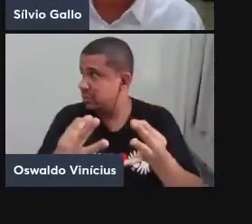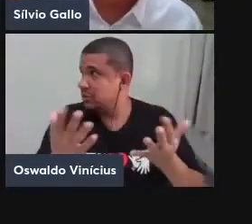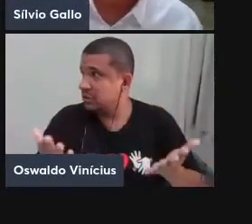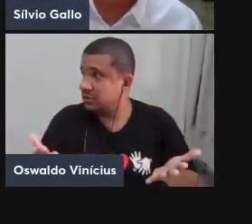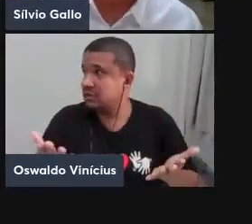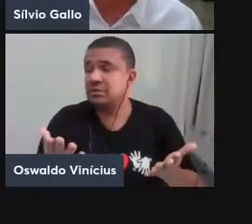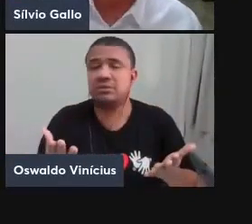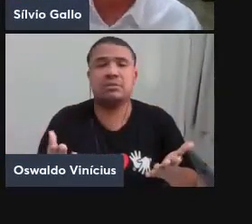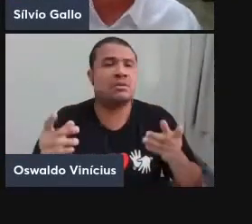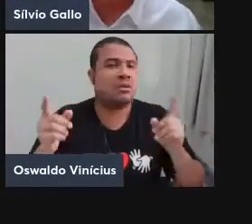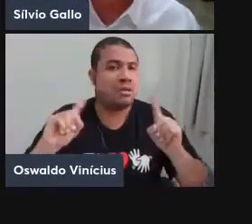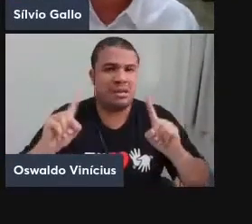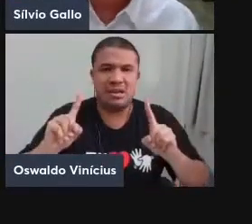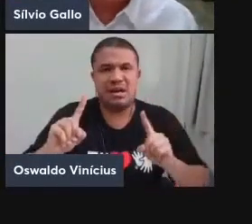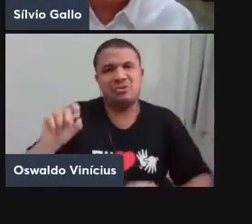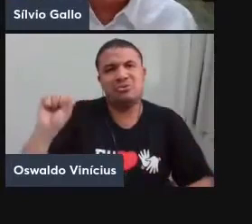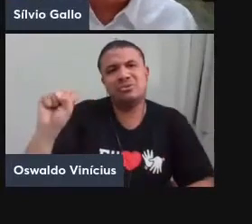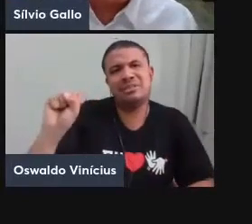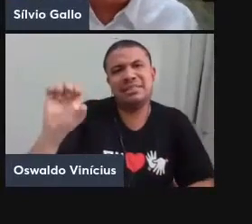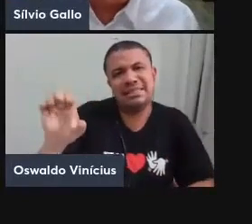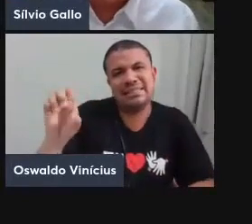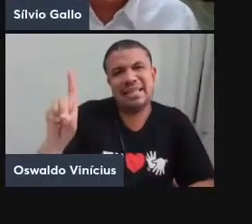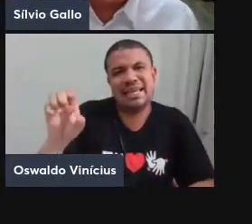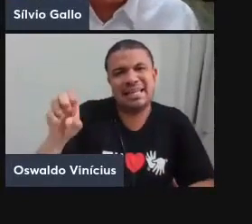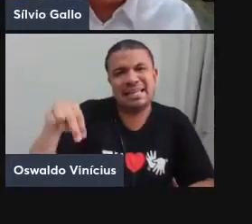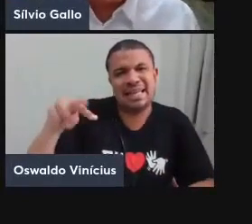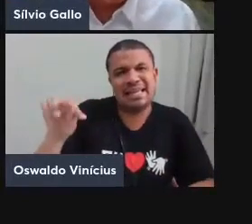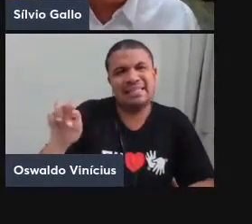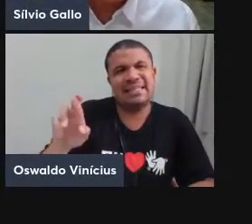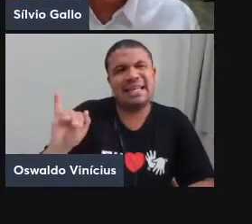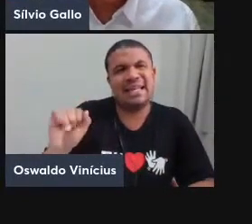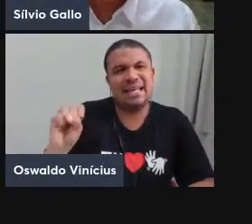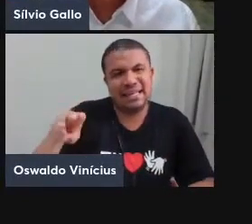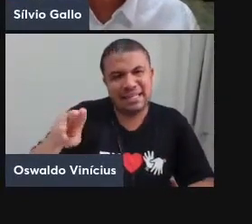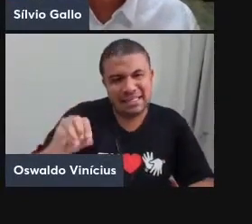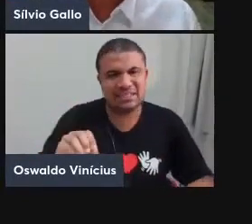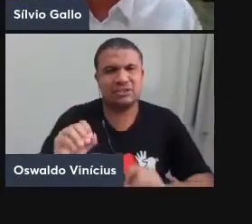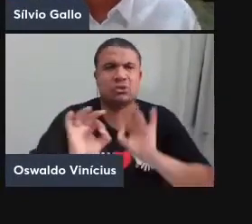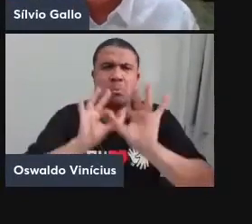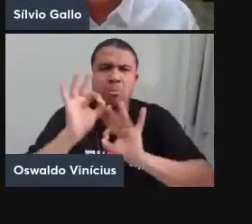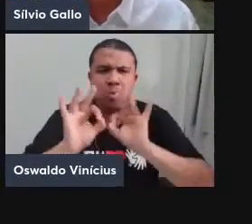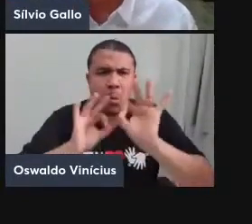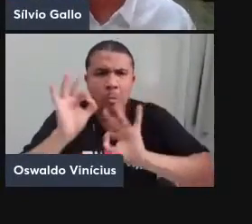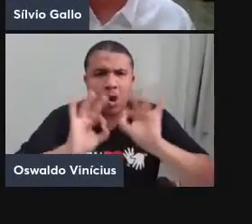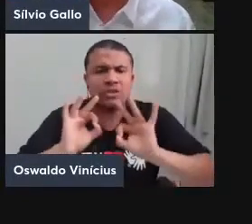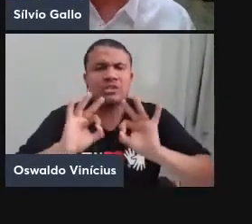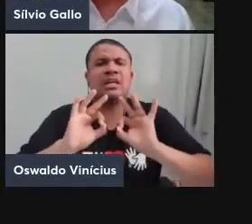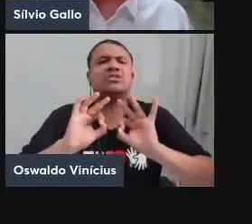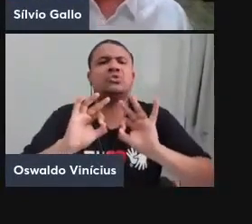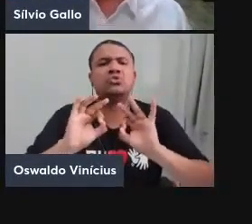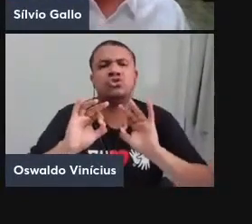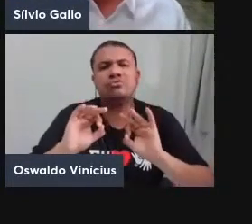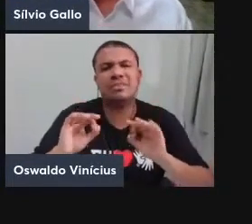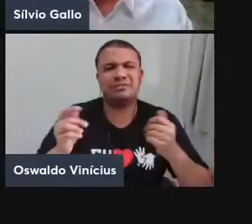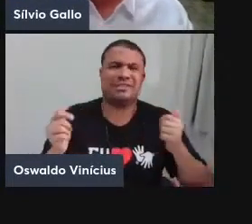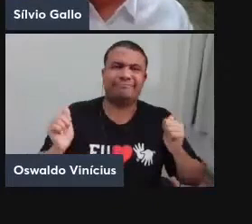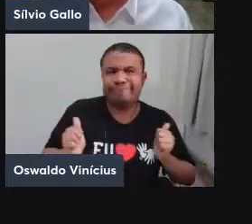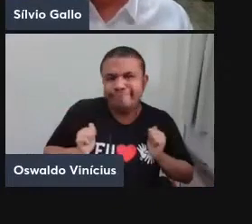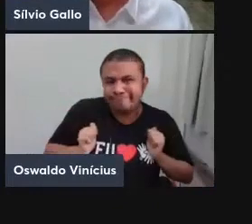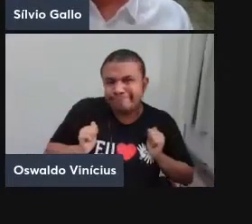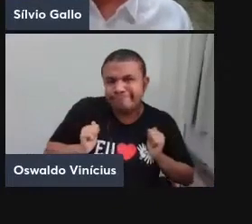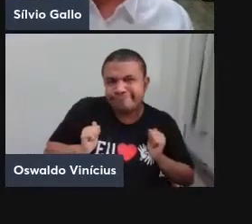um não sedentarismo, de que modo os processos de identificação nos sedentarizam, então,